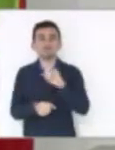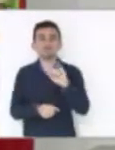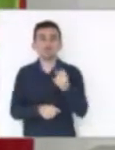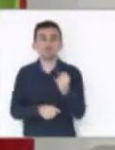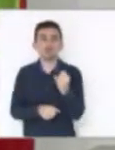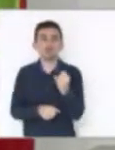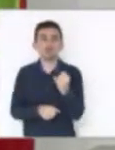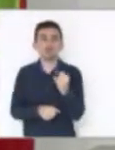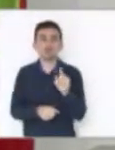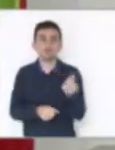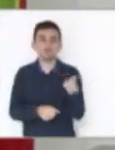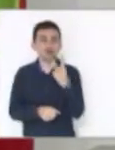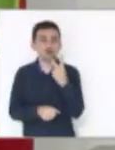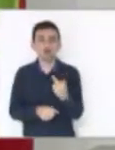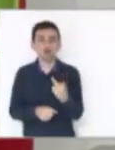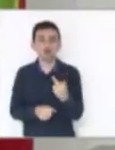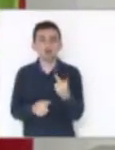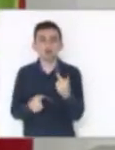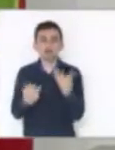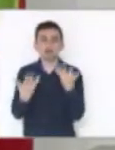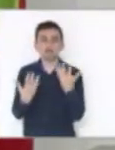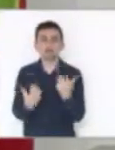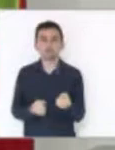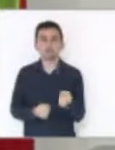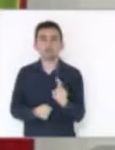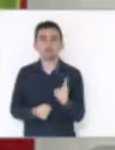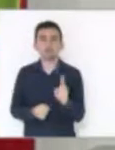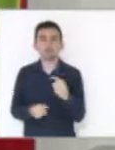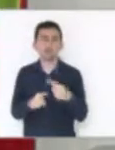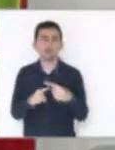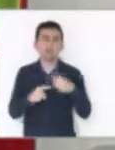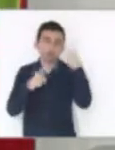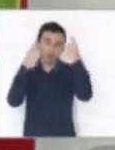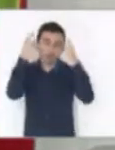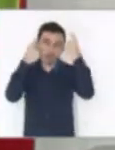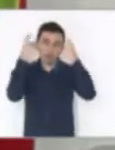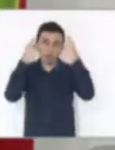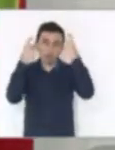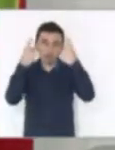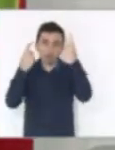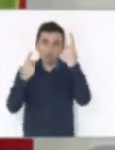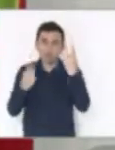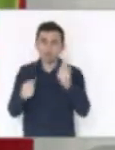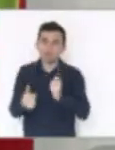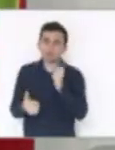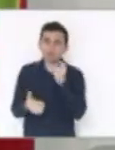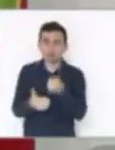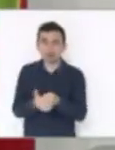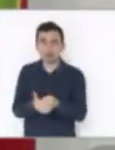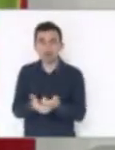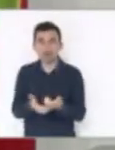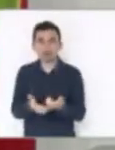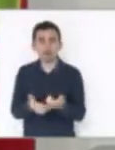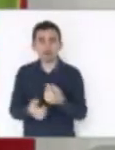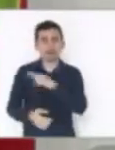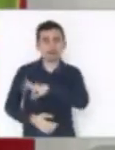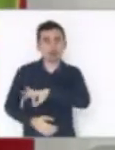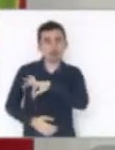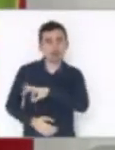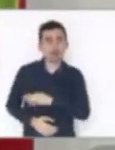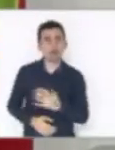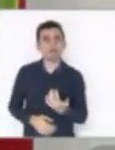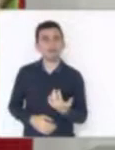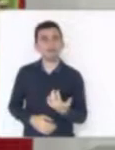tempo dizendo que não vai assumir devido à preocupação de se pagar compromissos, salários.